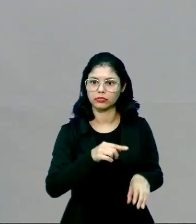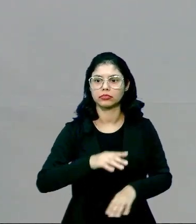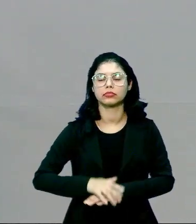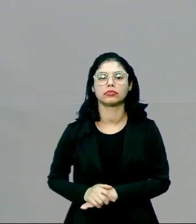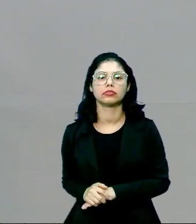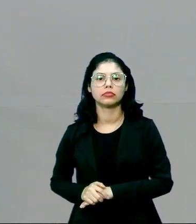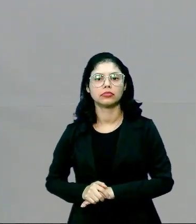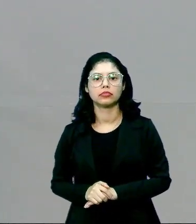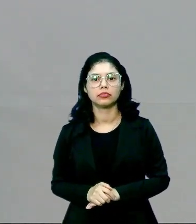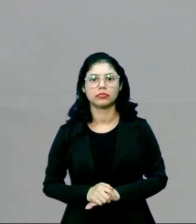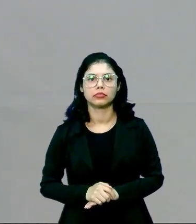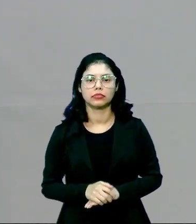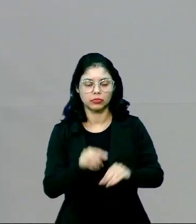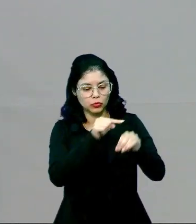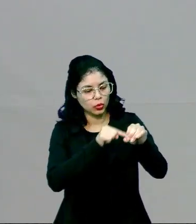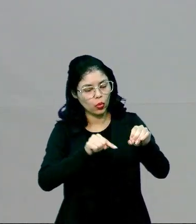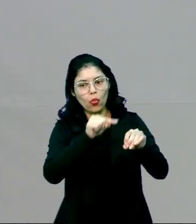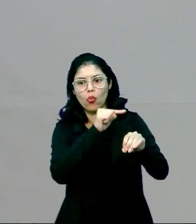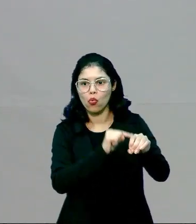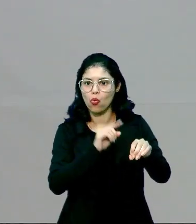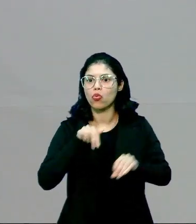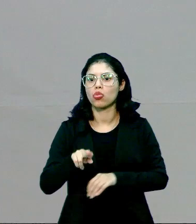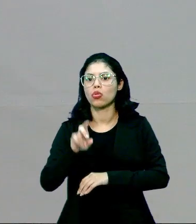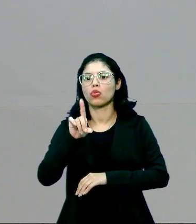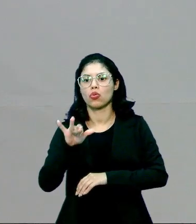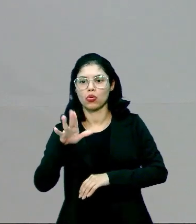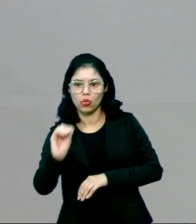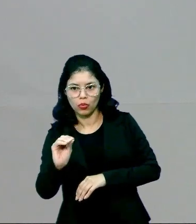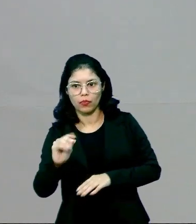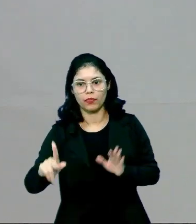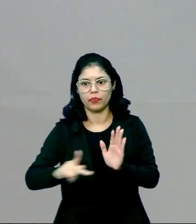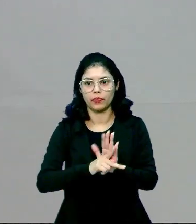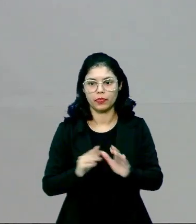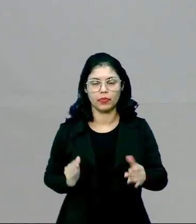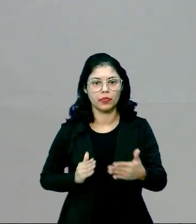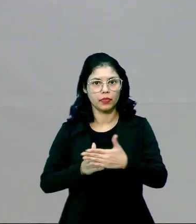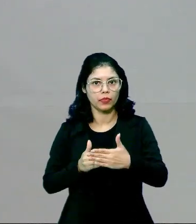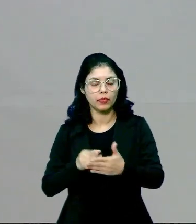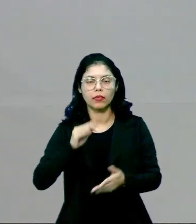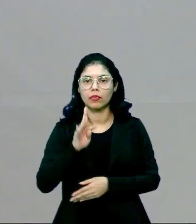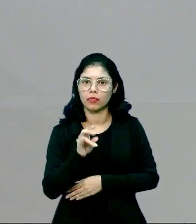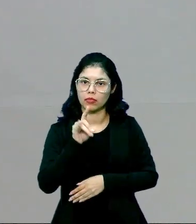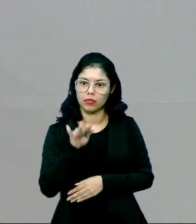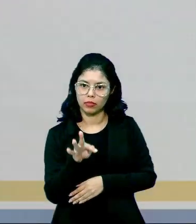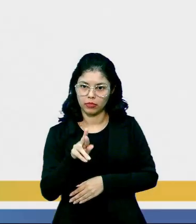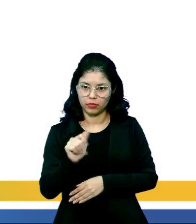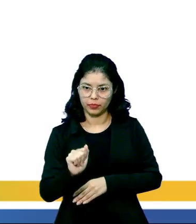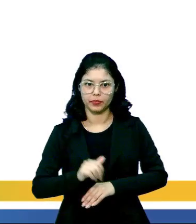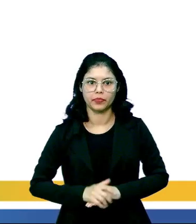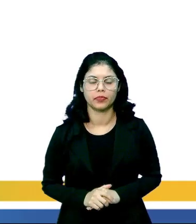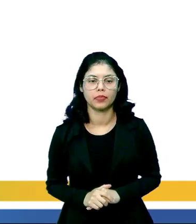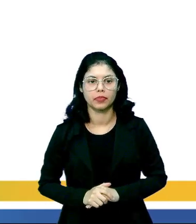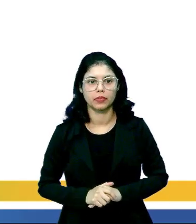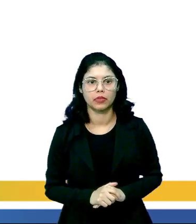ele já tem um núcleo, né, definido, delimitado aí pela carioteca. Então essa é a diferença.